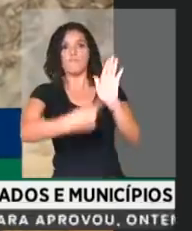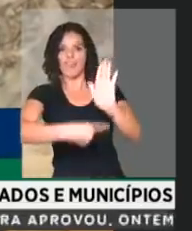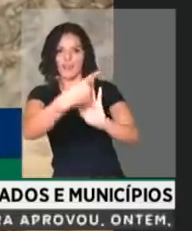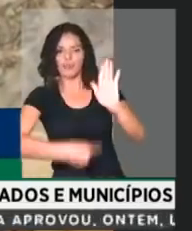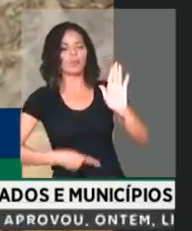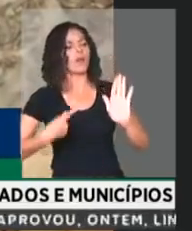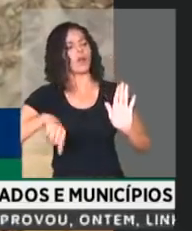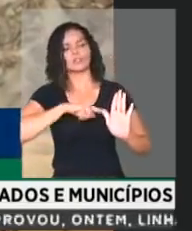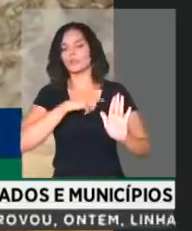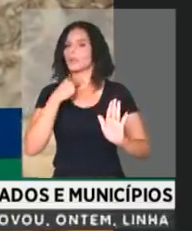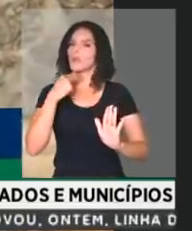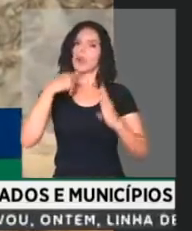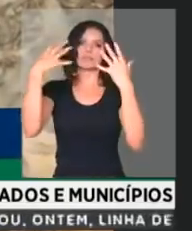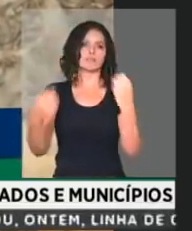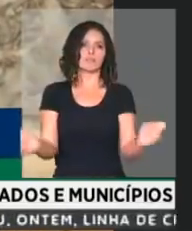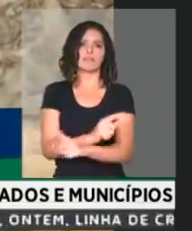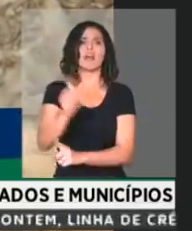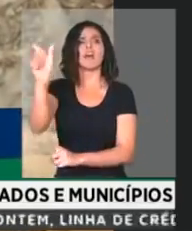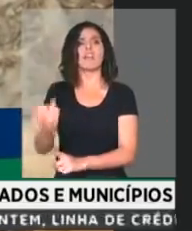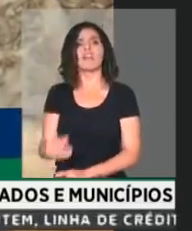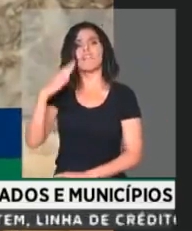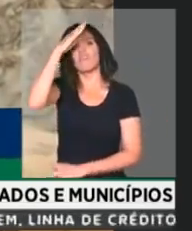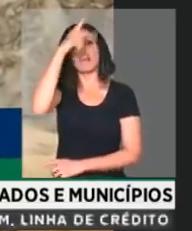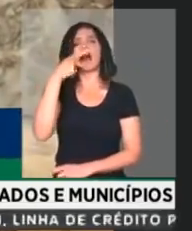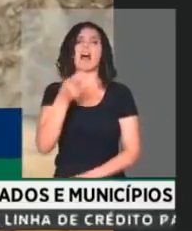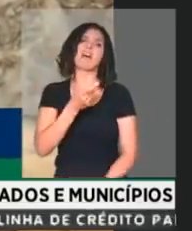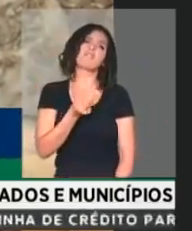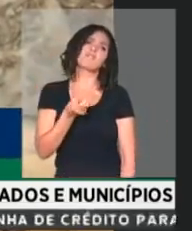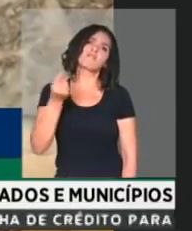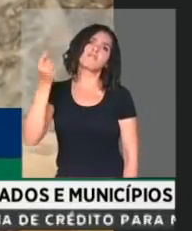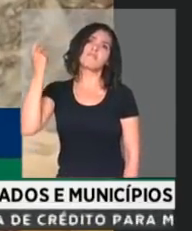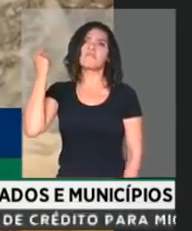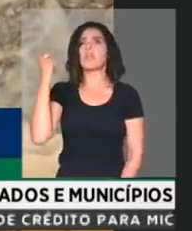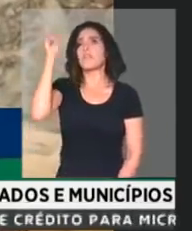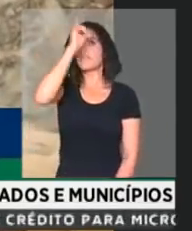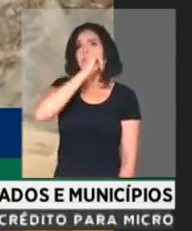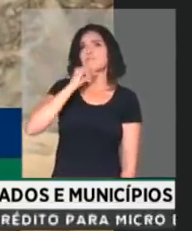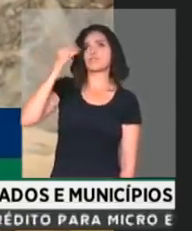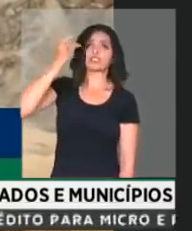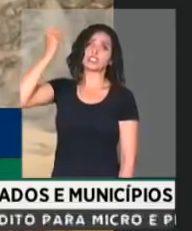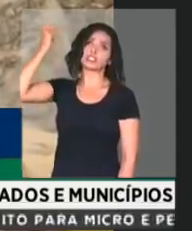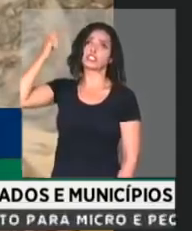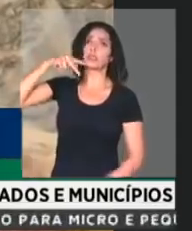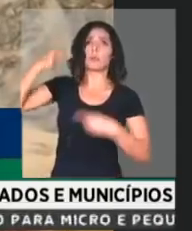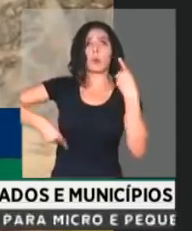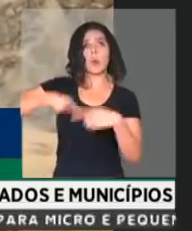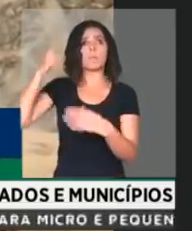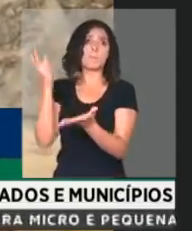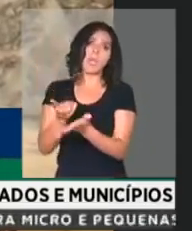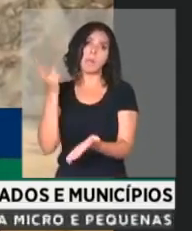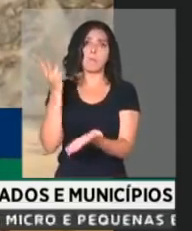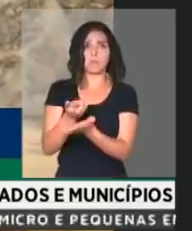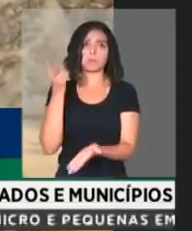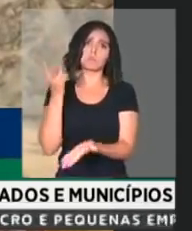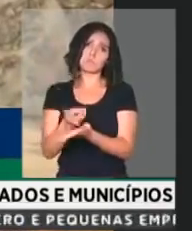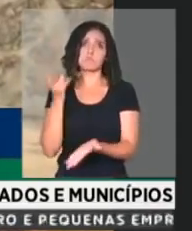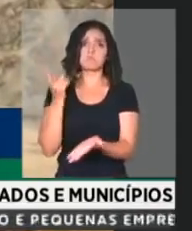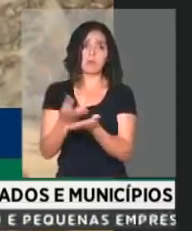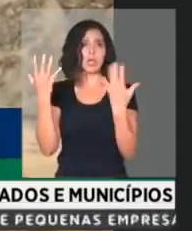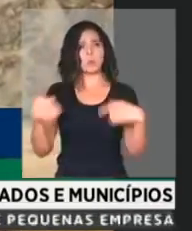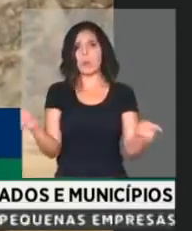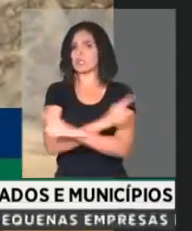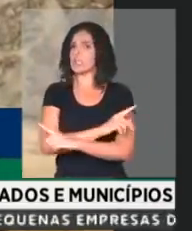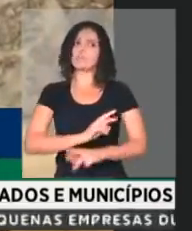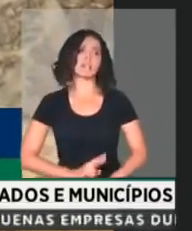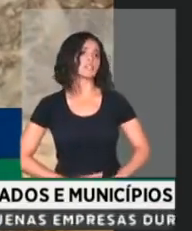velha política e a pratica, está tentando dividir o Congresso. Nós precisamos reagir. Não podemos admitir